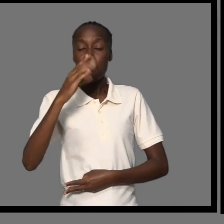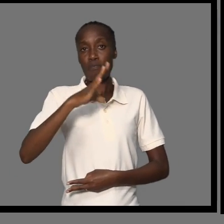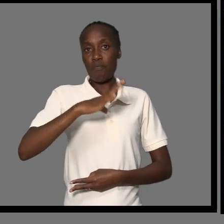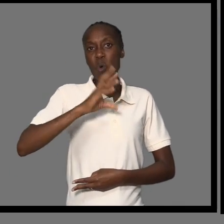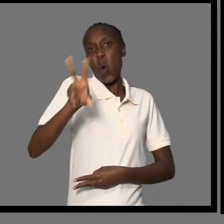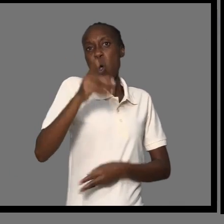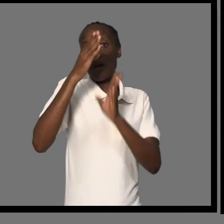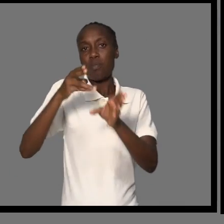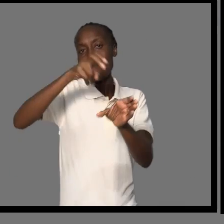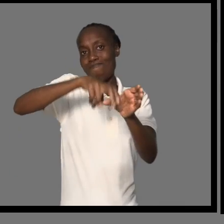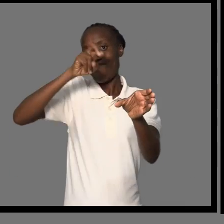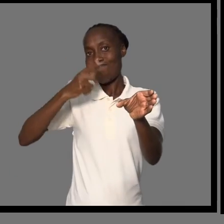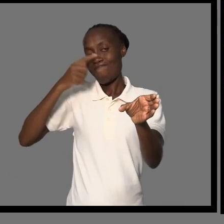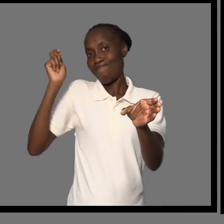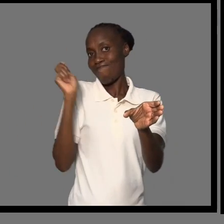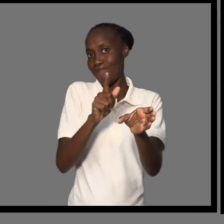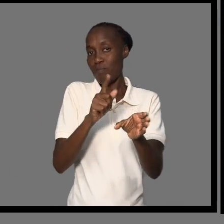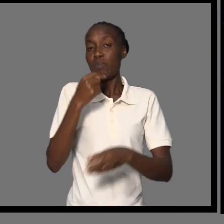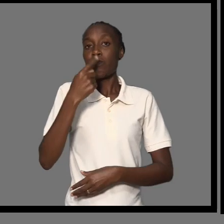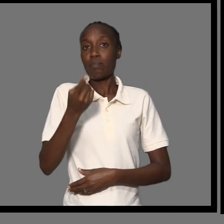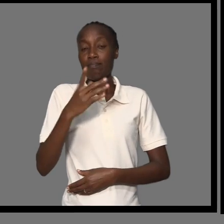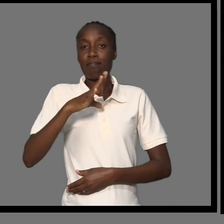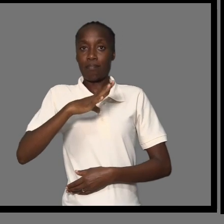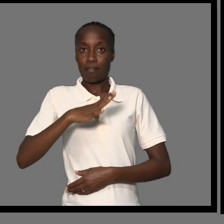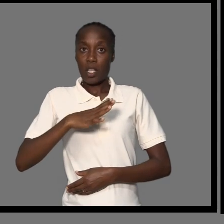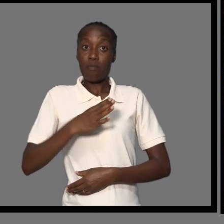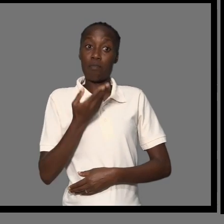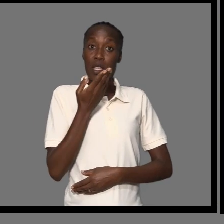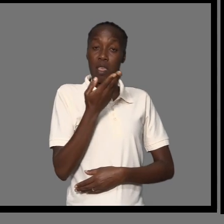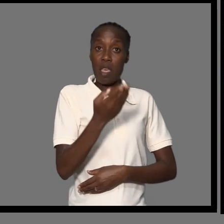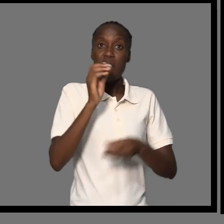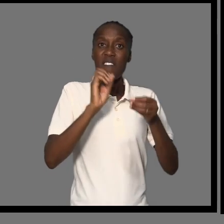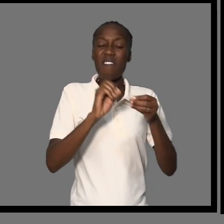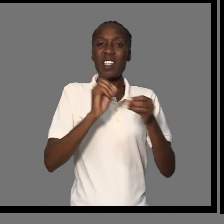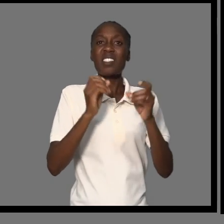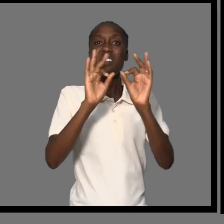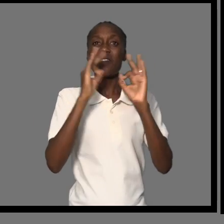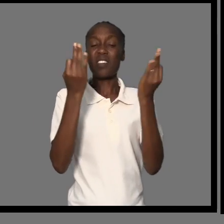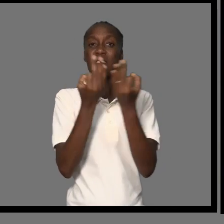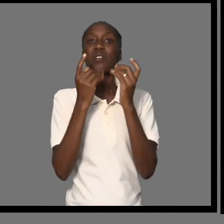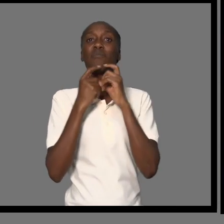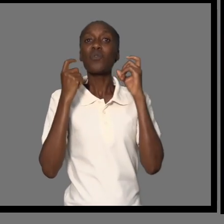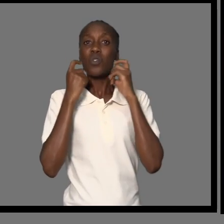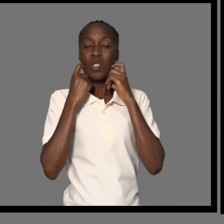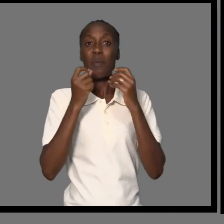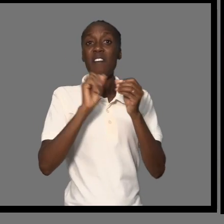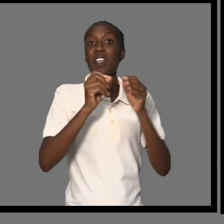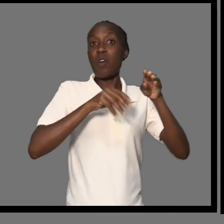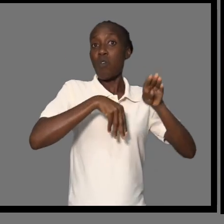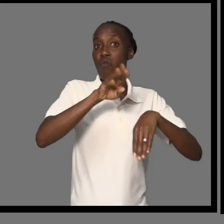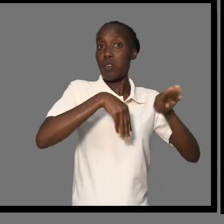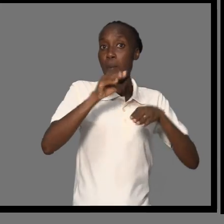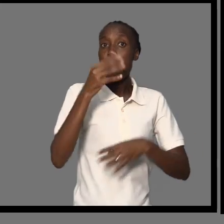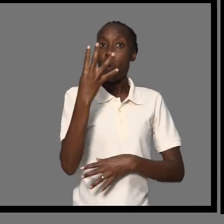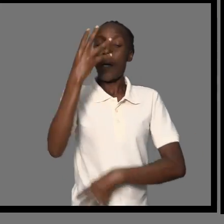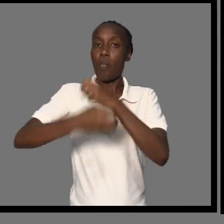depois da desistência de Amikel Chisub. O mandato da Federação Moçambicana de Futebol é